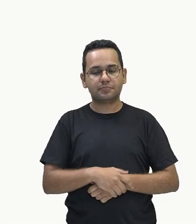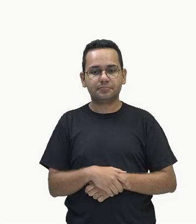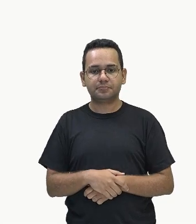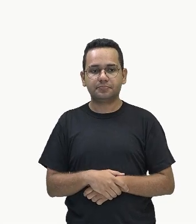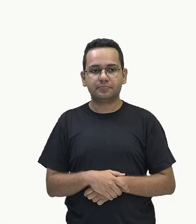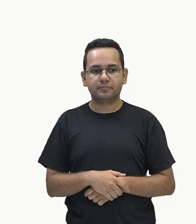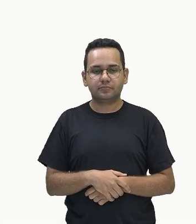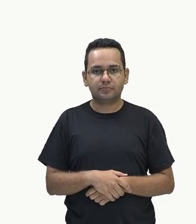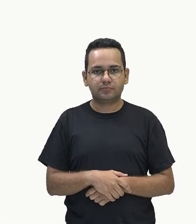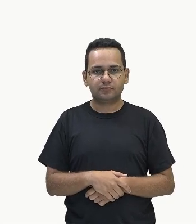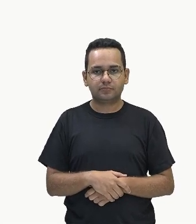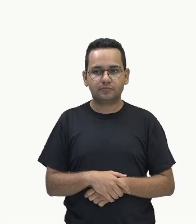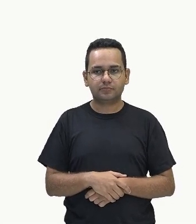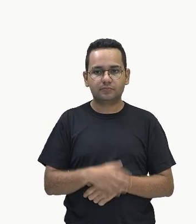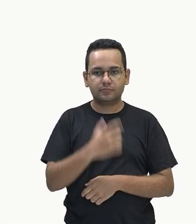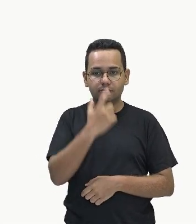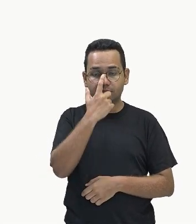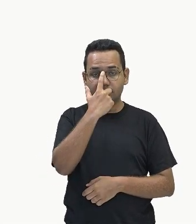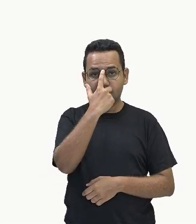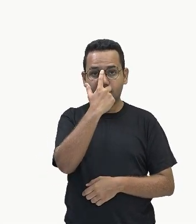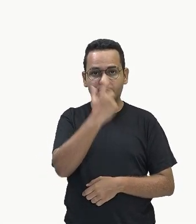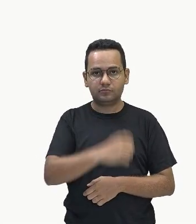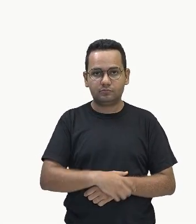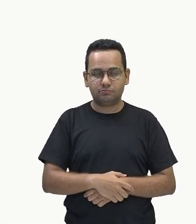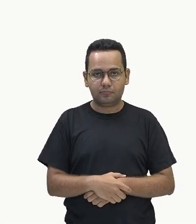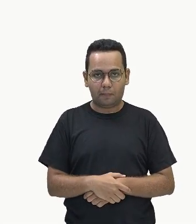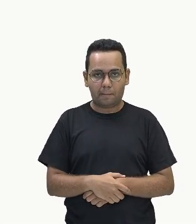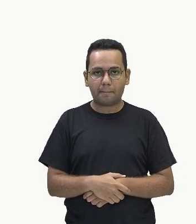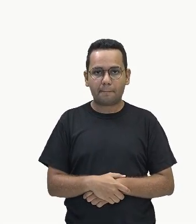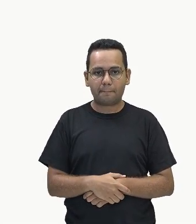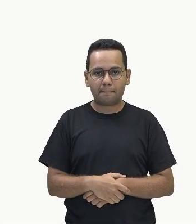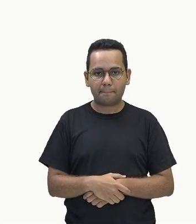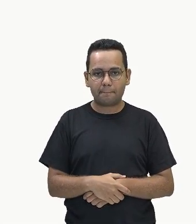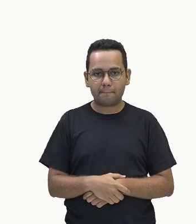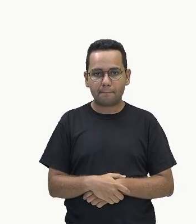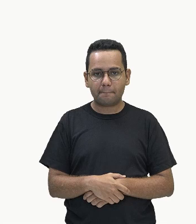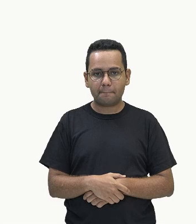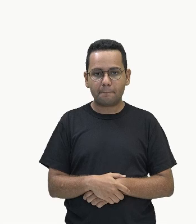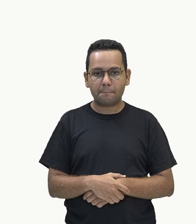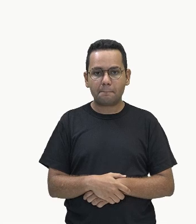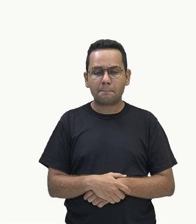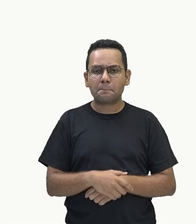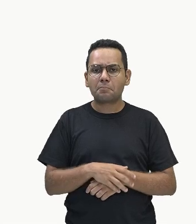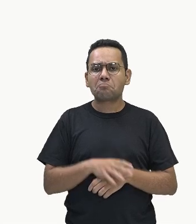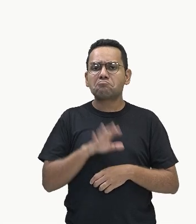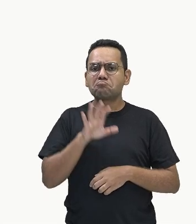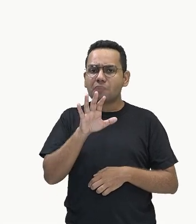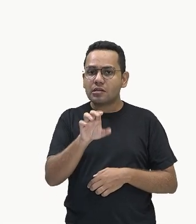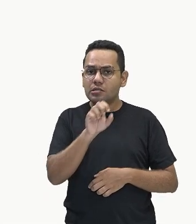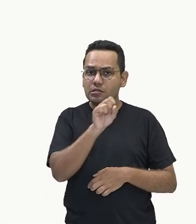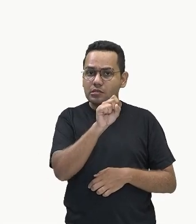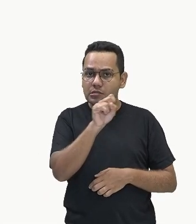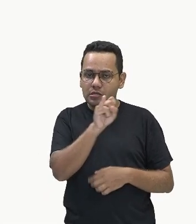desta empresa. Tá bom? Perceba que, se a gente somar todas as porcentagens,